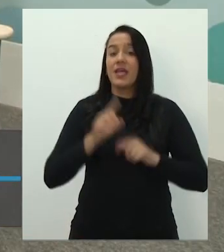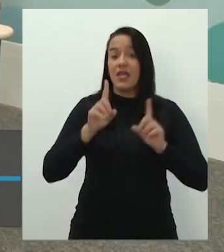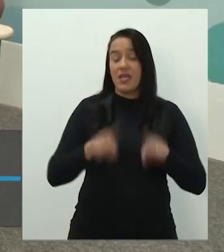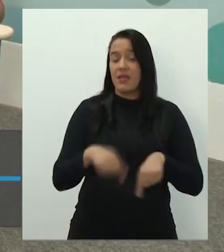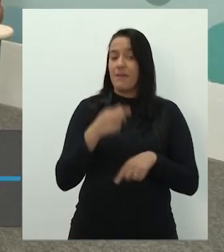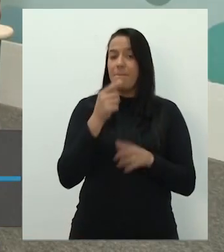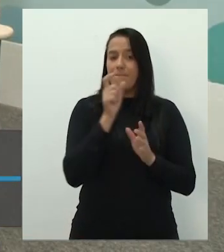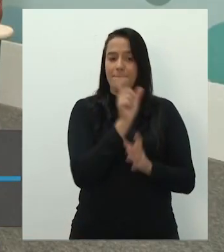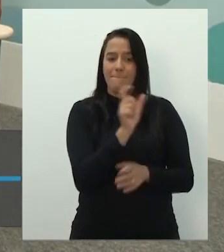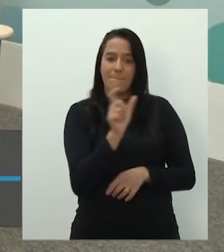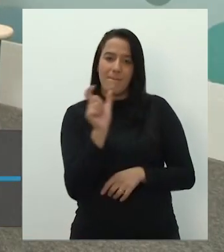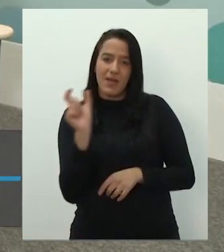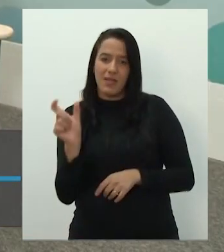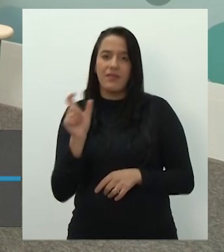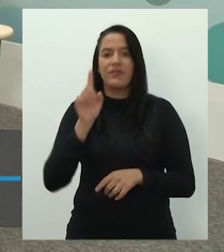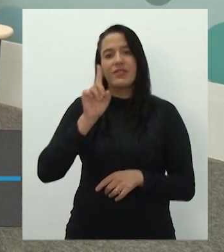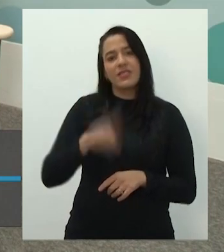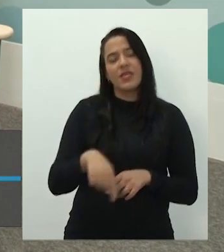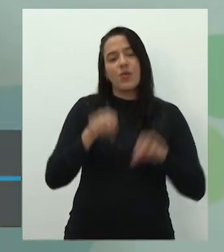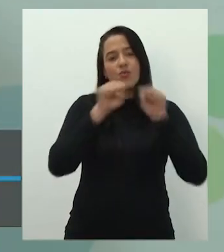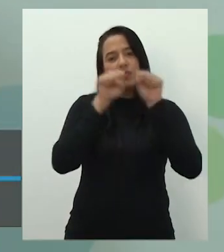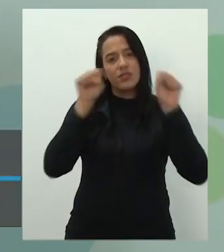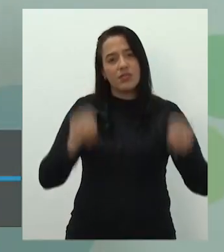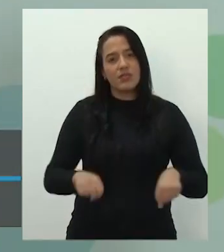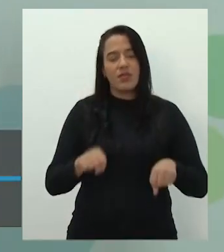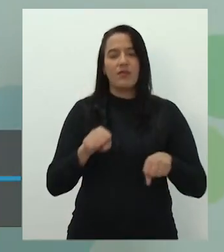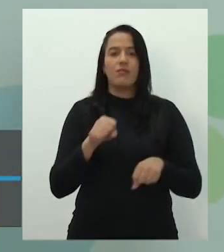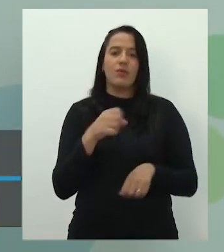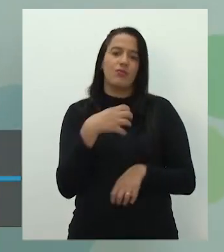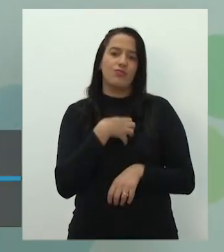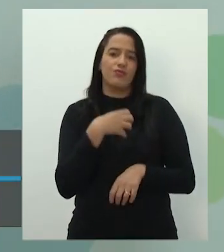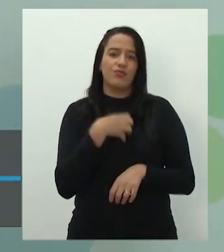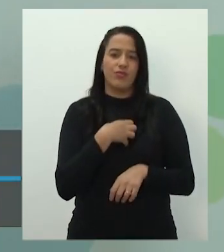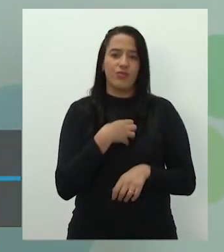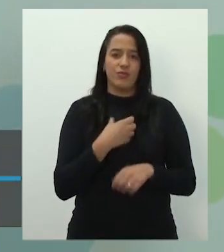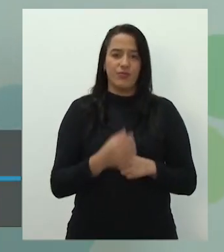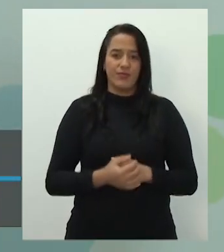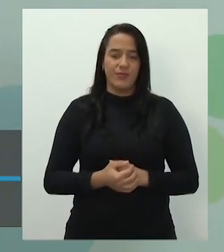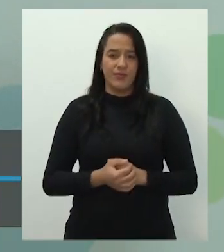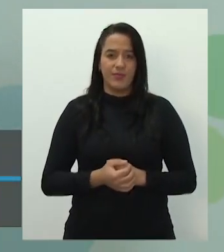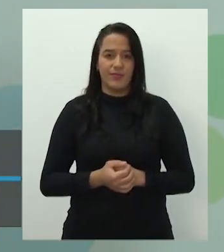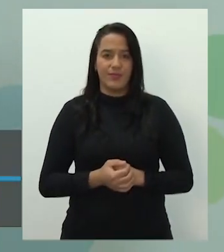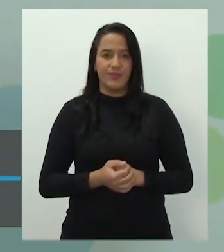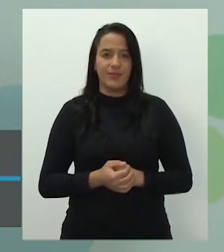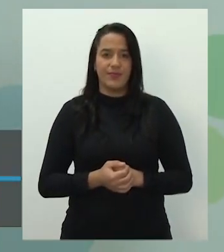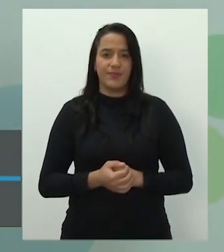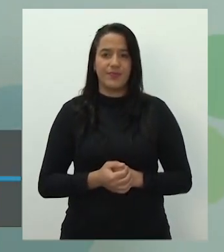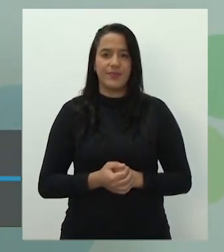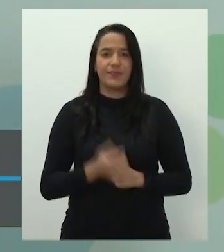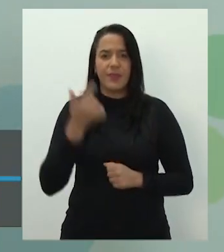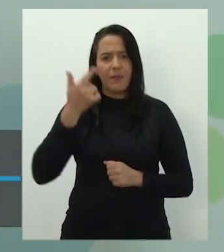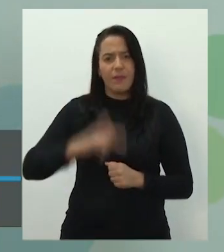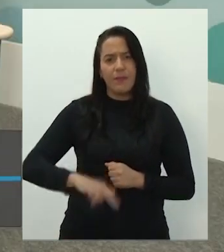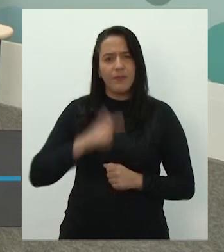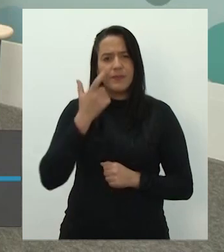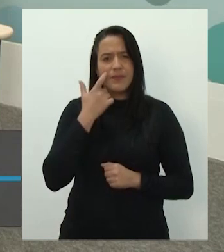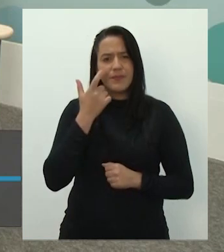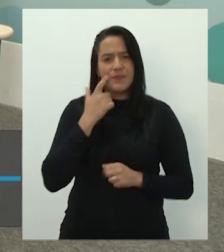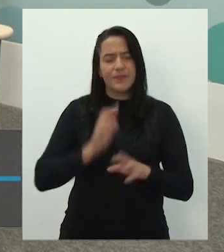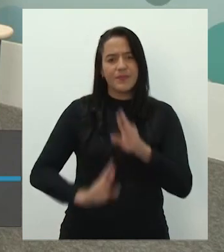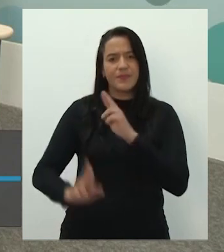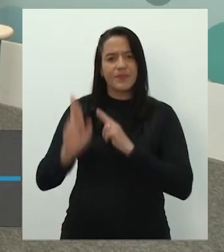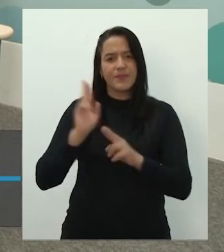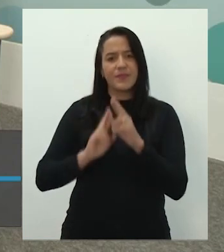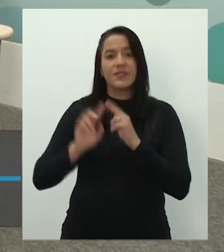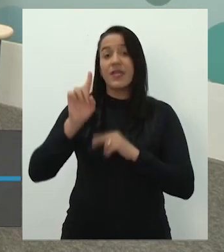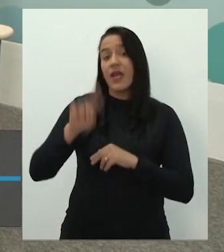não? Tem sistema, tem gênero, tem tipo. A gente vai falar de gênero e tipo. E aí, o mais que eles falaram para a O diz que é